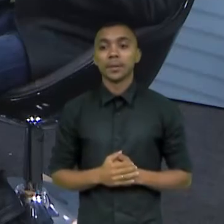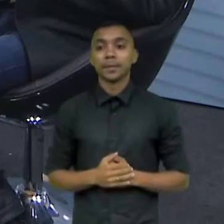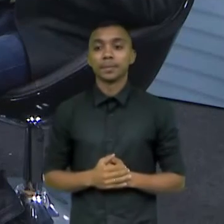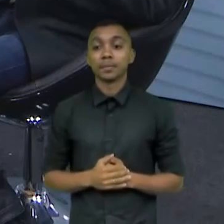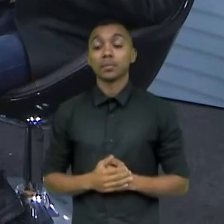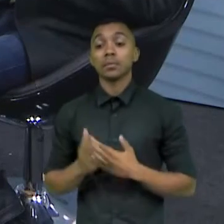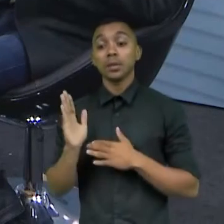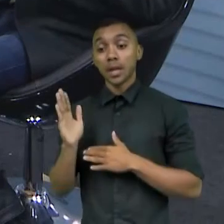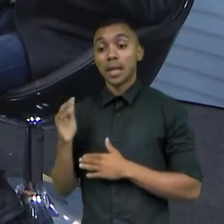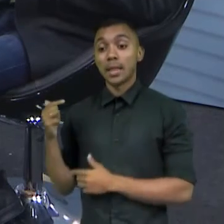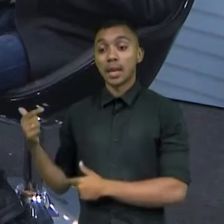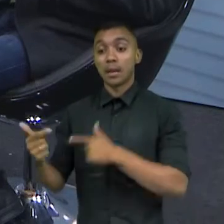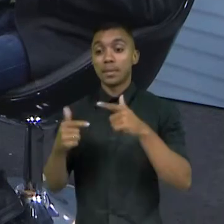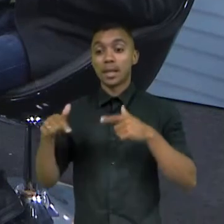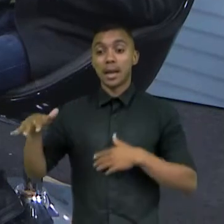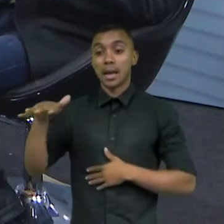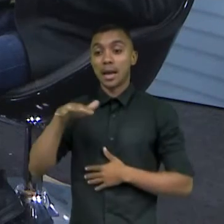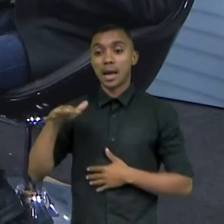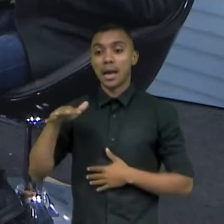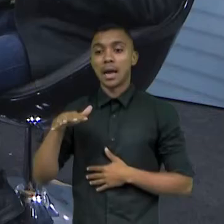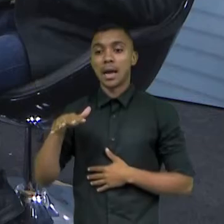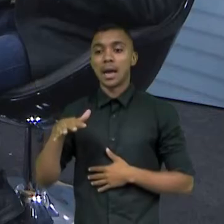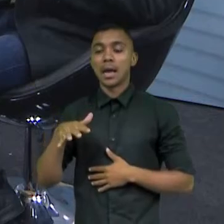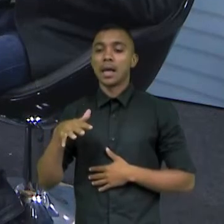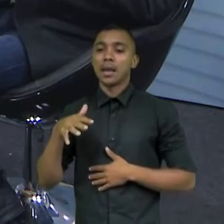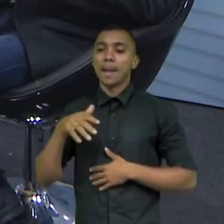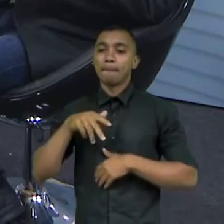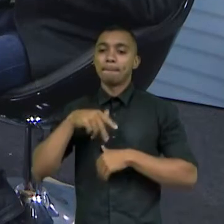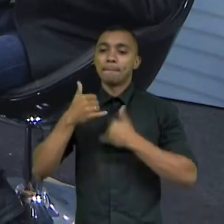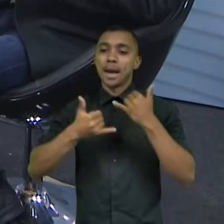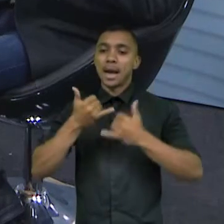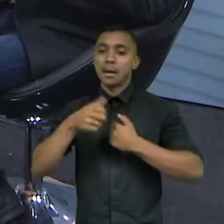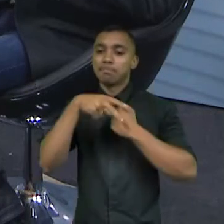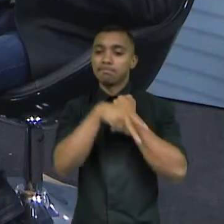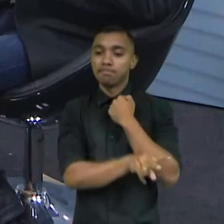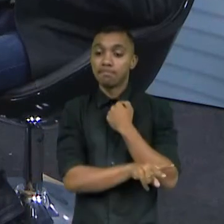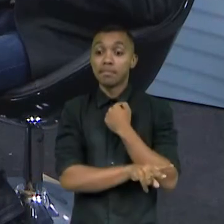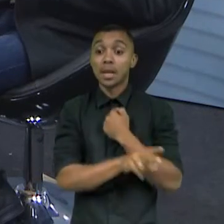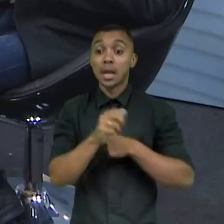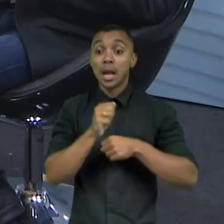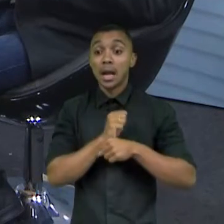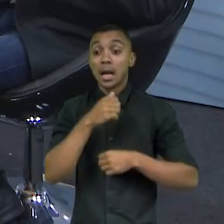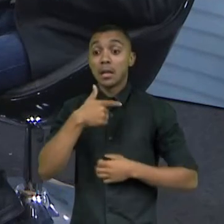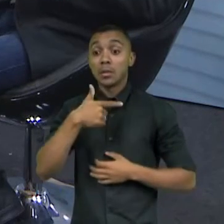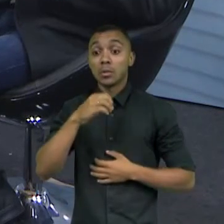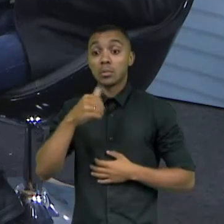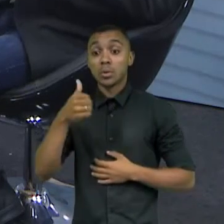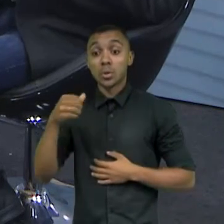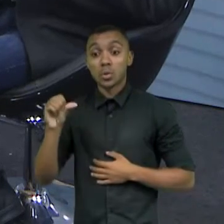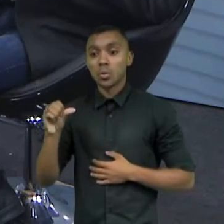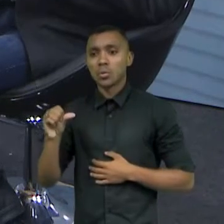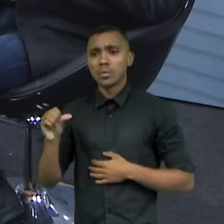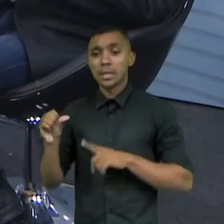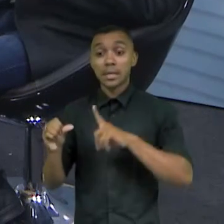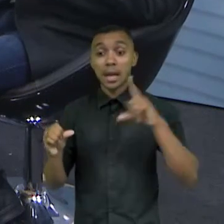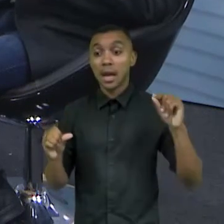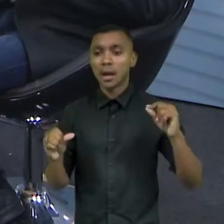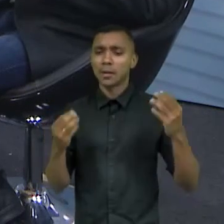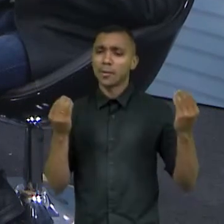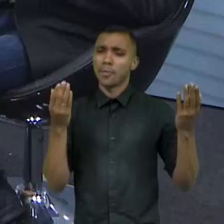Você trabalhou na área do marketing do Beach Party, eu já falei aqui. Mas, em 2018, você saiu do emprego. Você é doido?